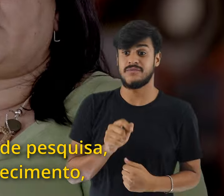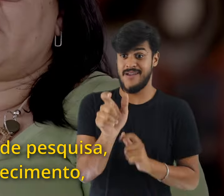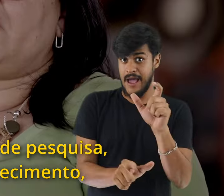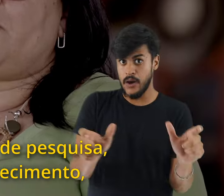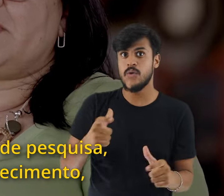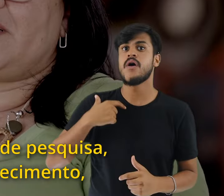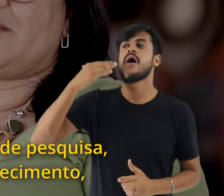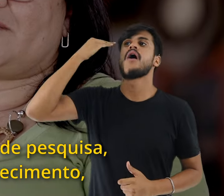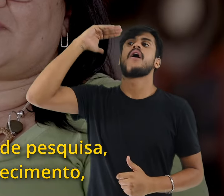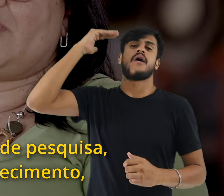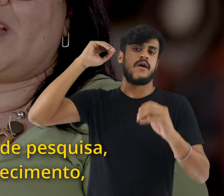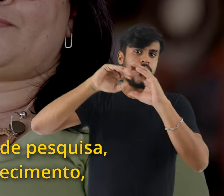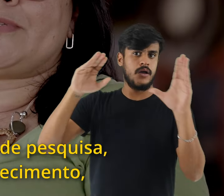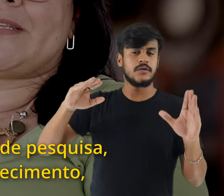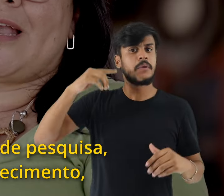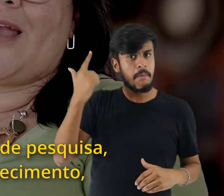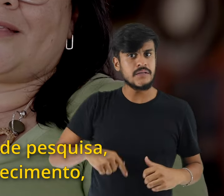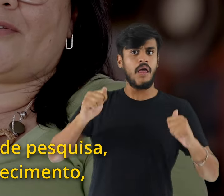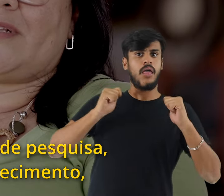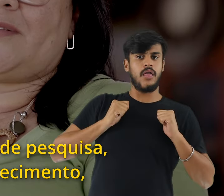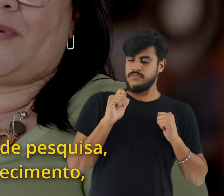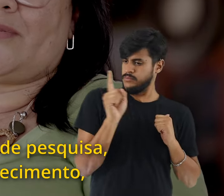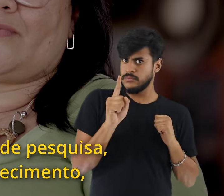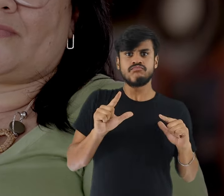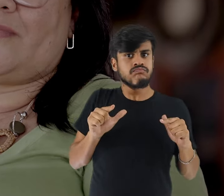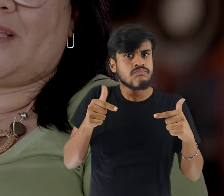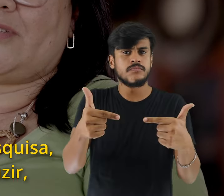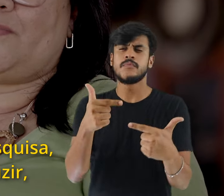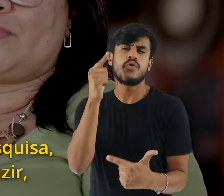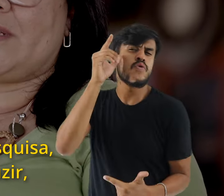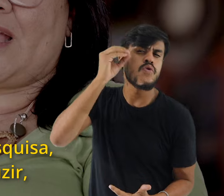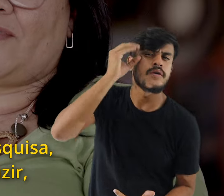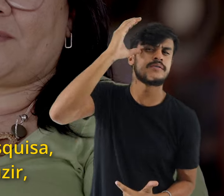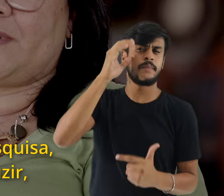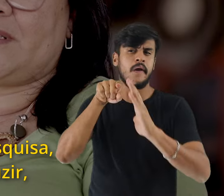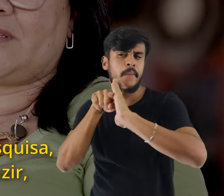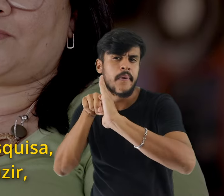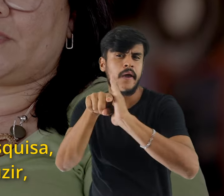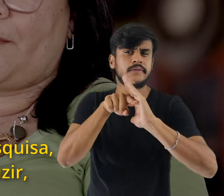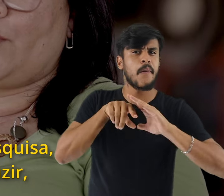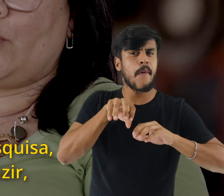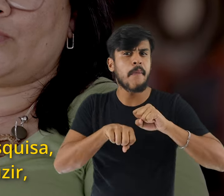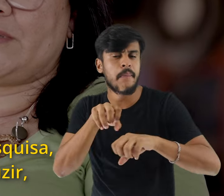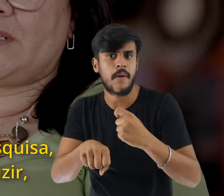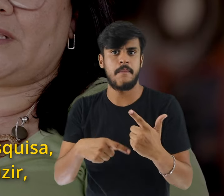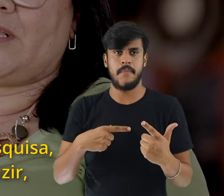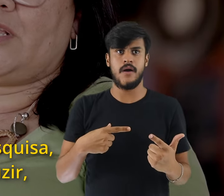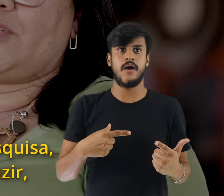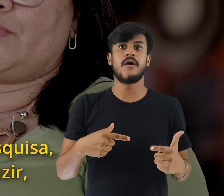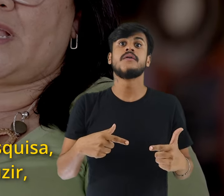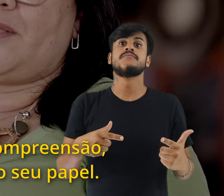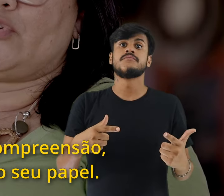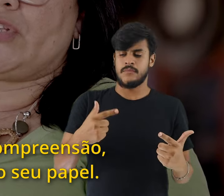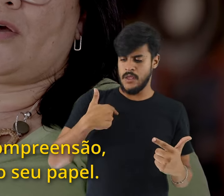ser agente de pesquisa. De ele buscar ter conhecimento, de buscar fazer pesquisa, de buscar produzir,